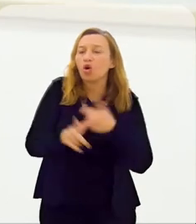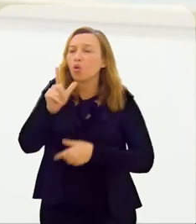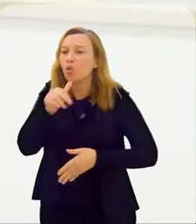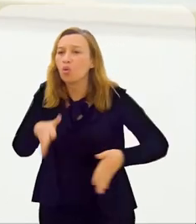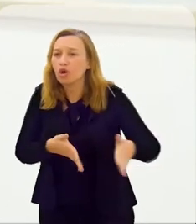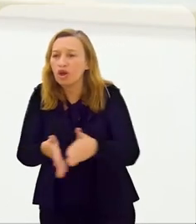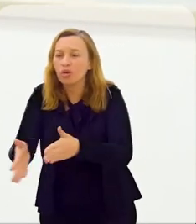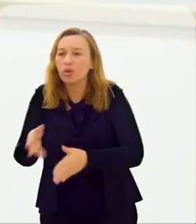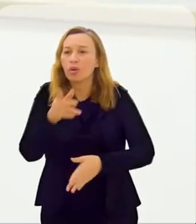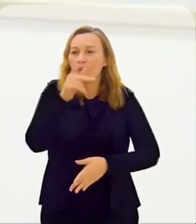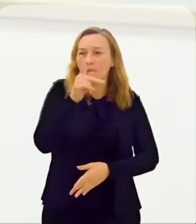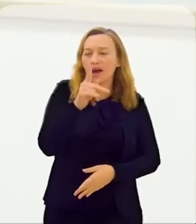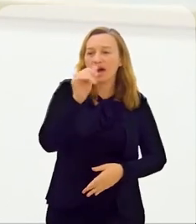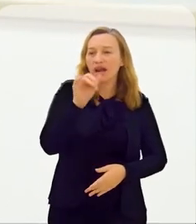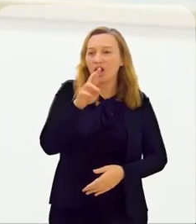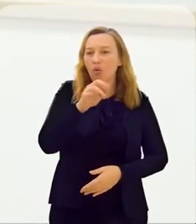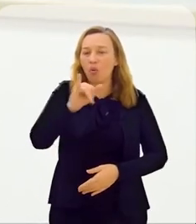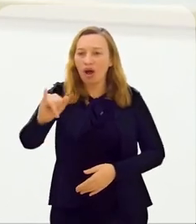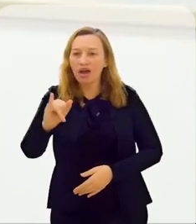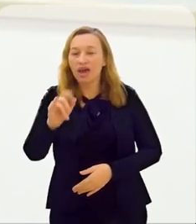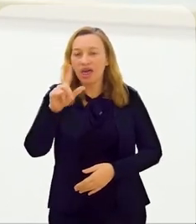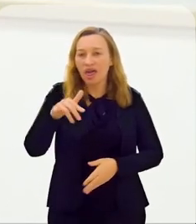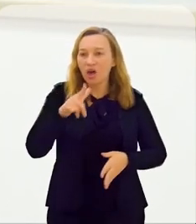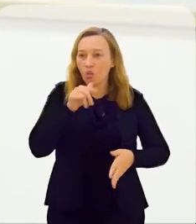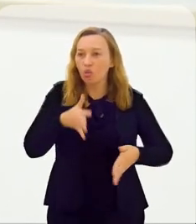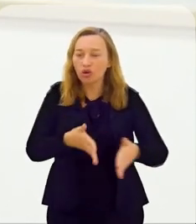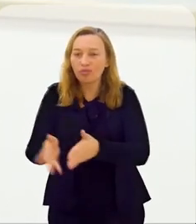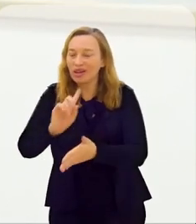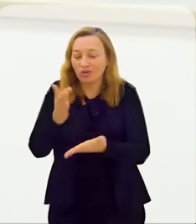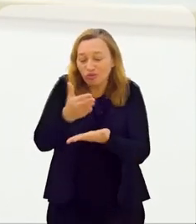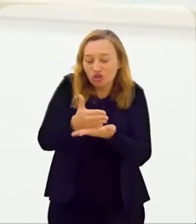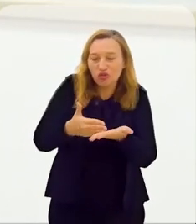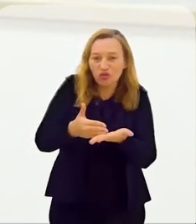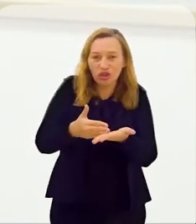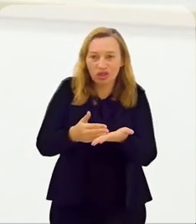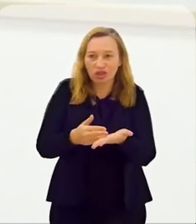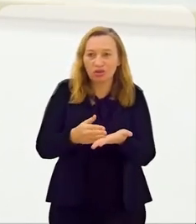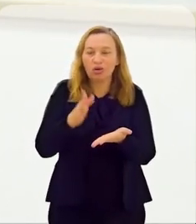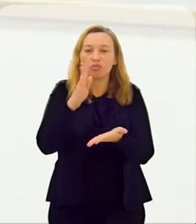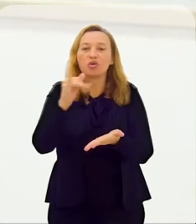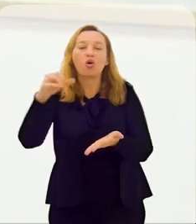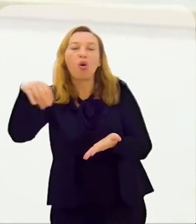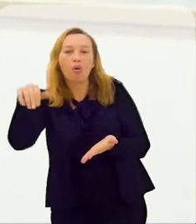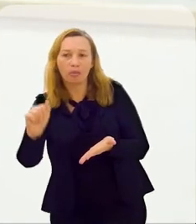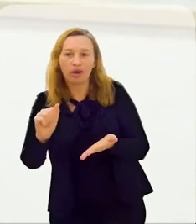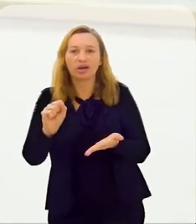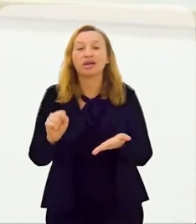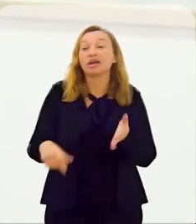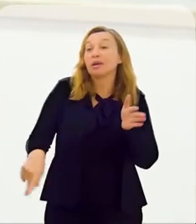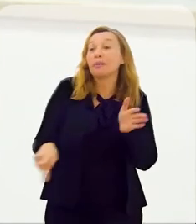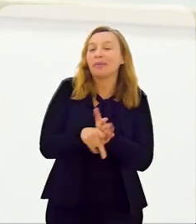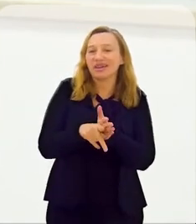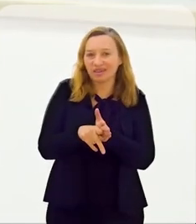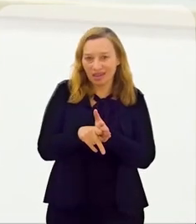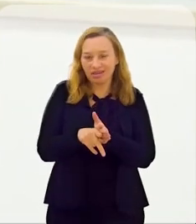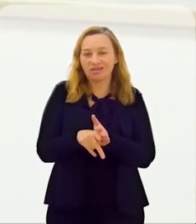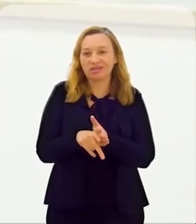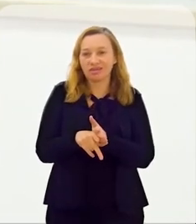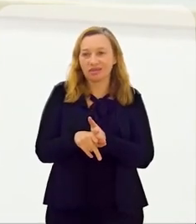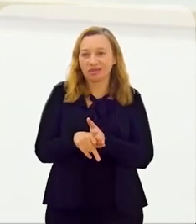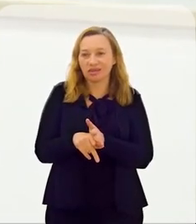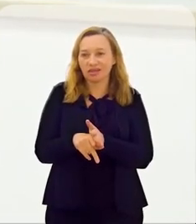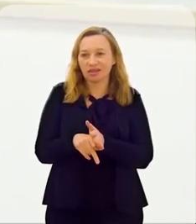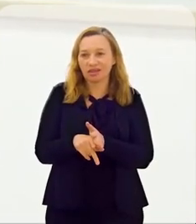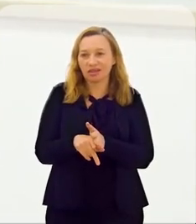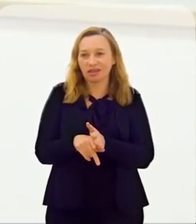natureza. O Rio Paraguai é um rio, mas ele não é divisor de um bioma. Pelo